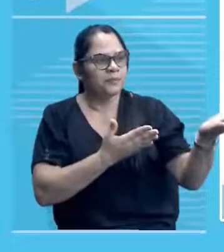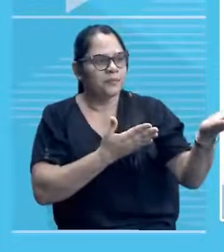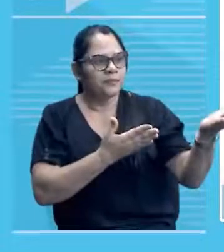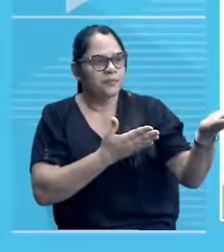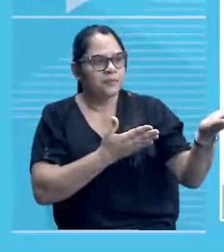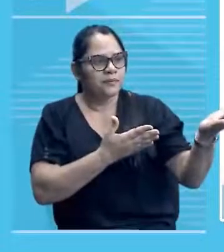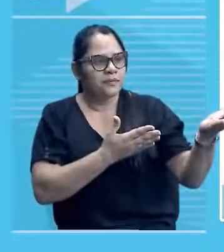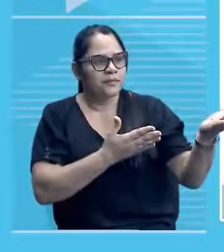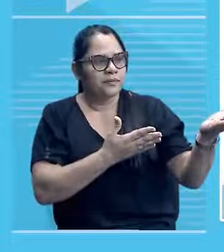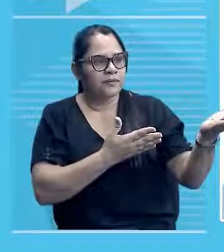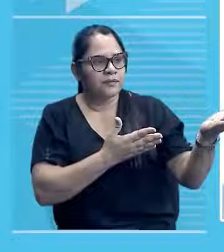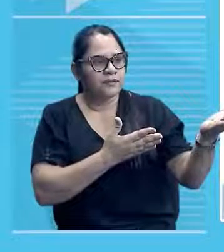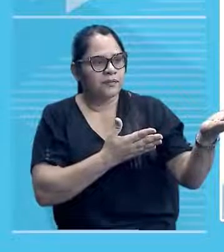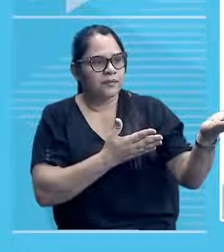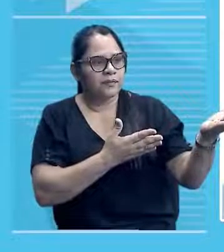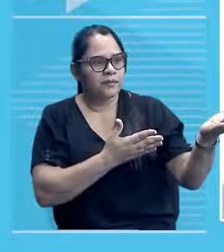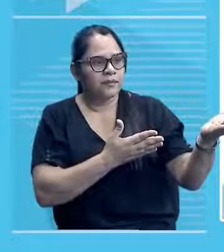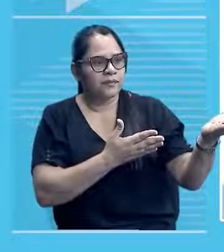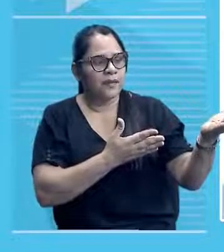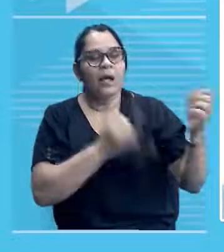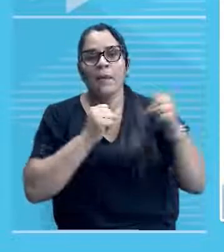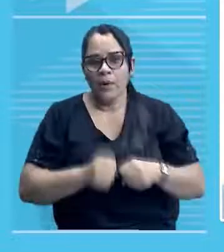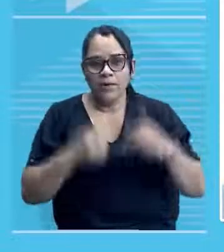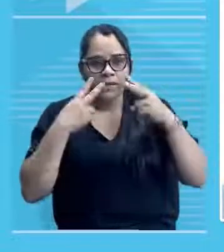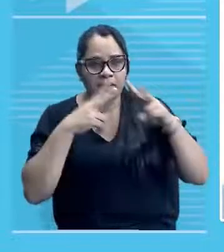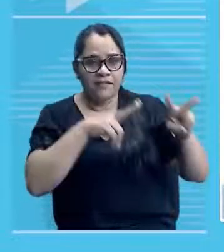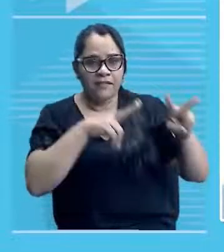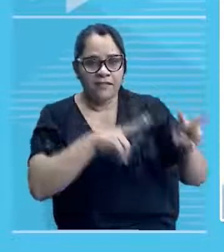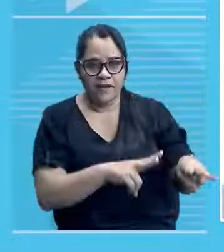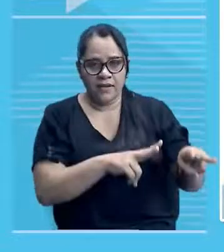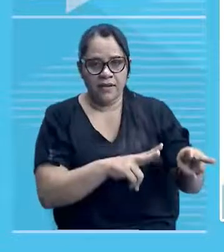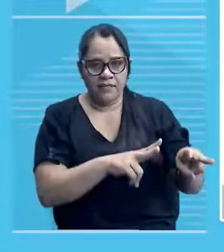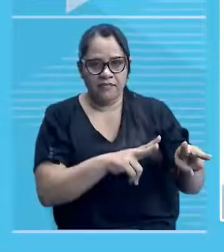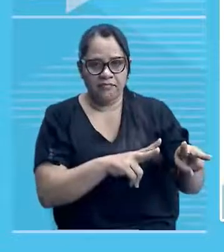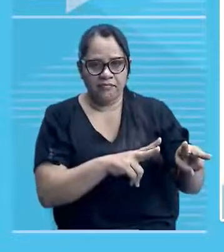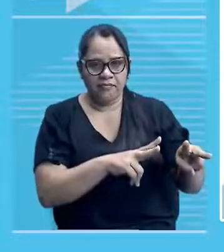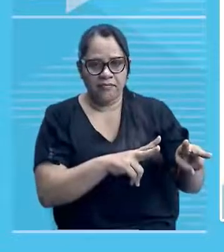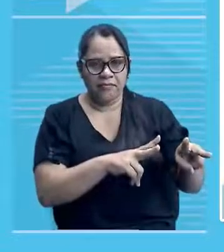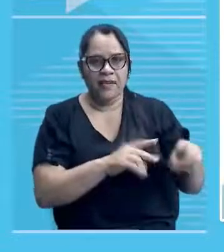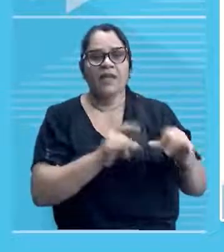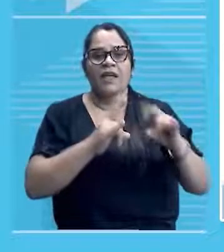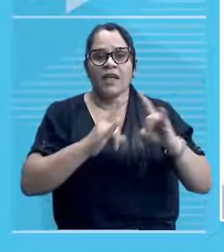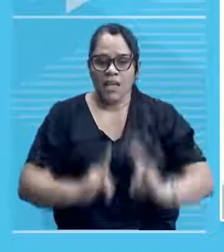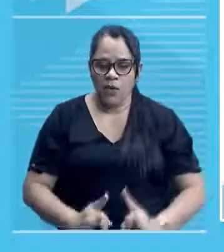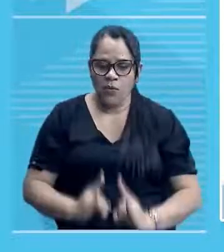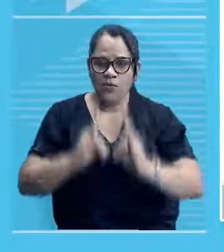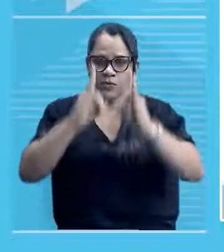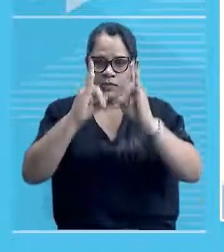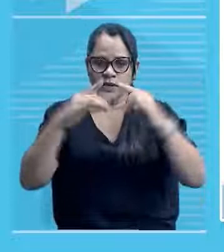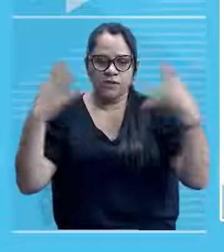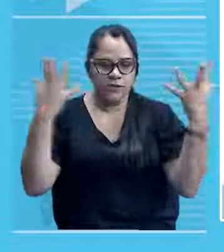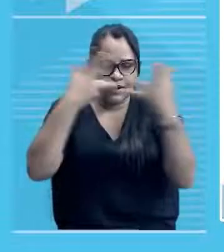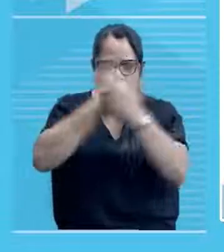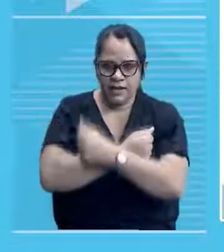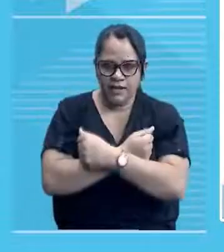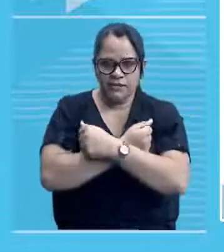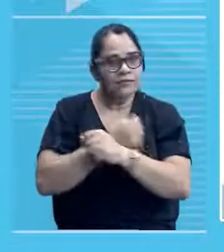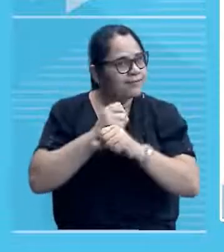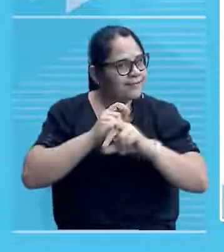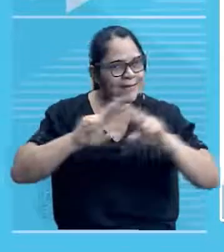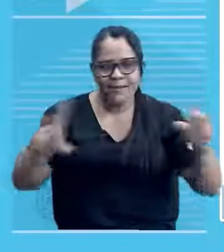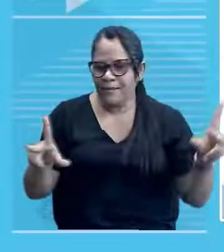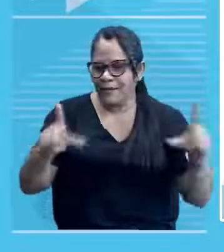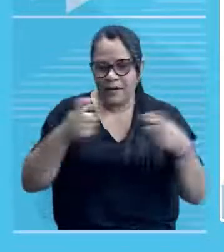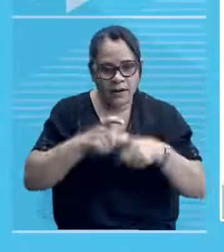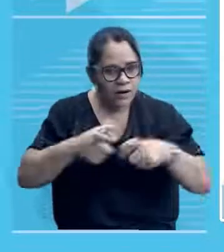Vocês podem constatar, né? Que se trata de um prédio bonito, né? Não é tão grande, mas é um prédio